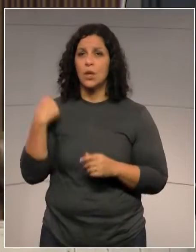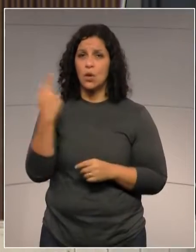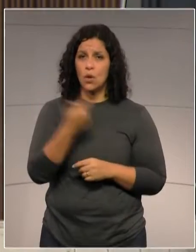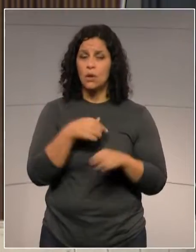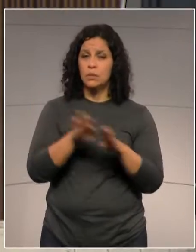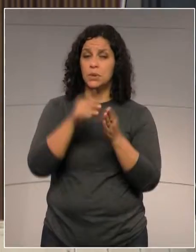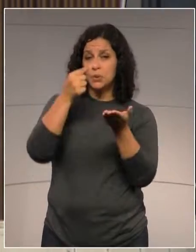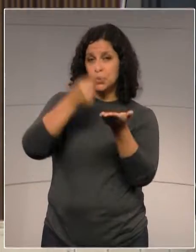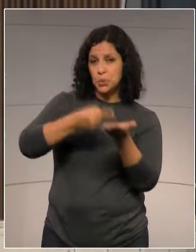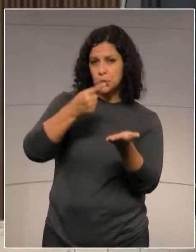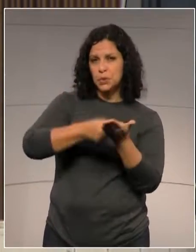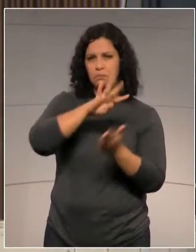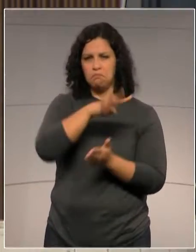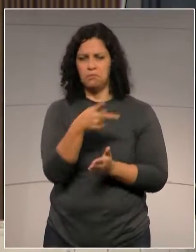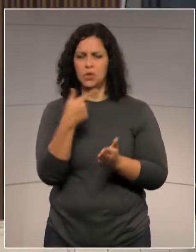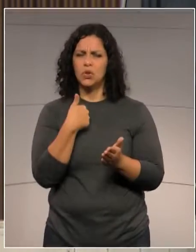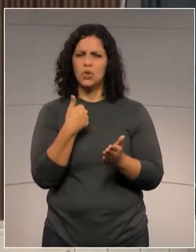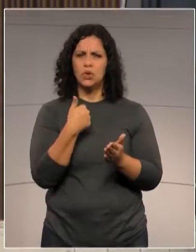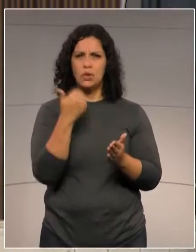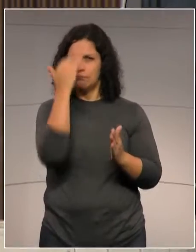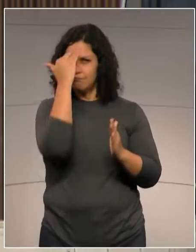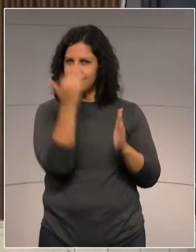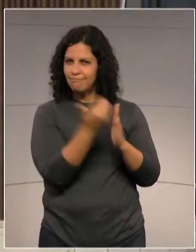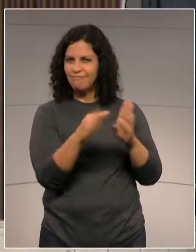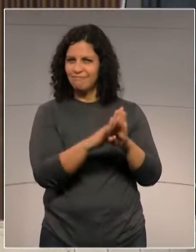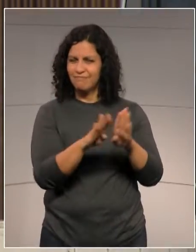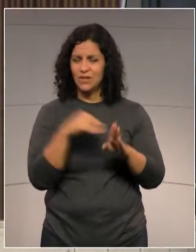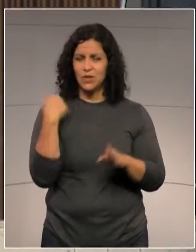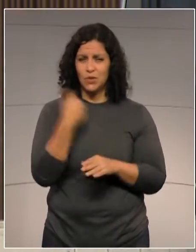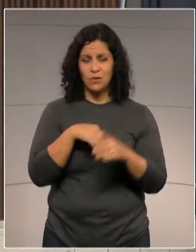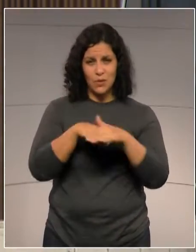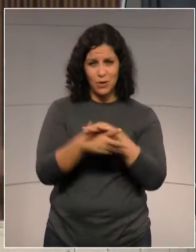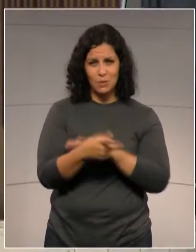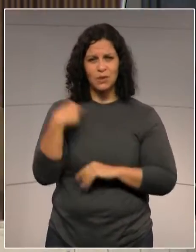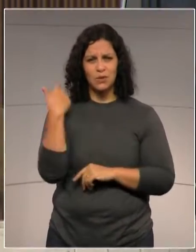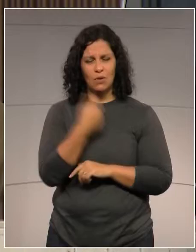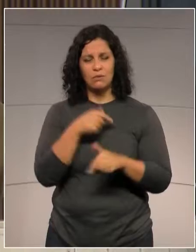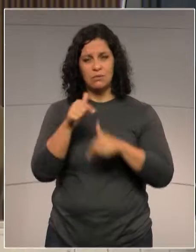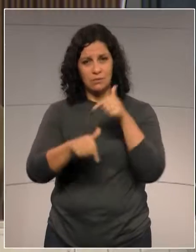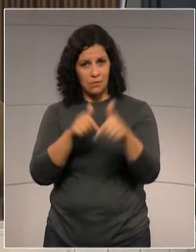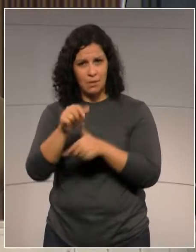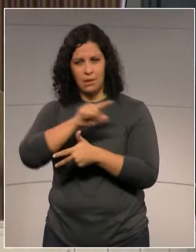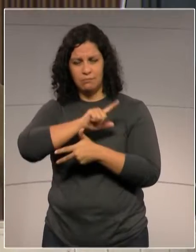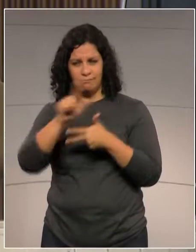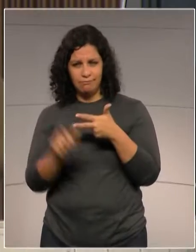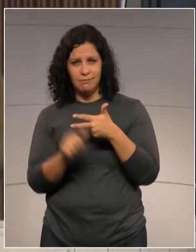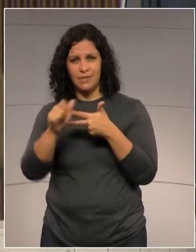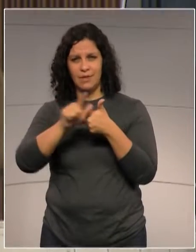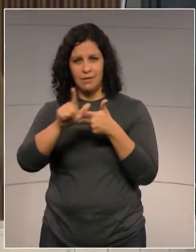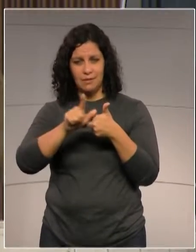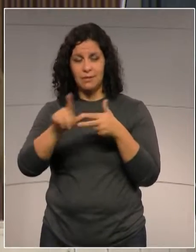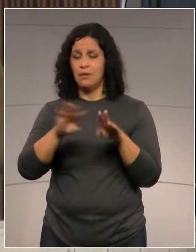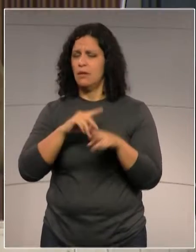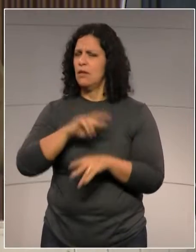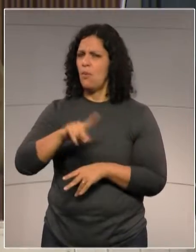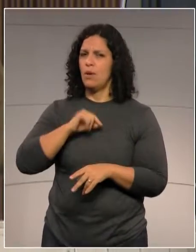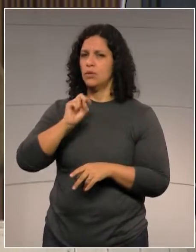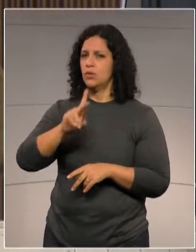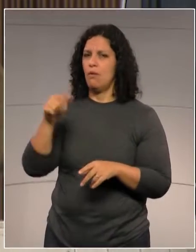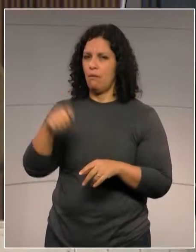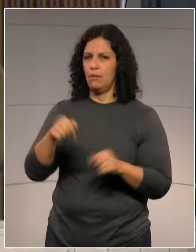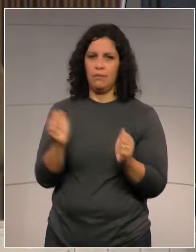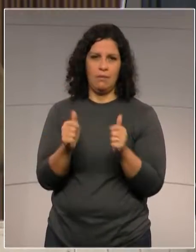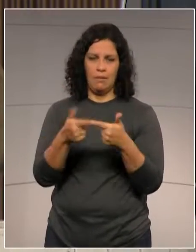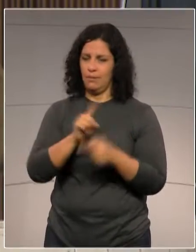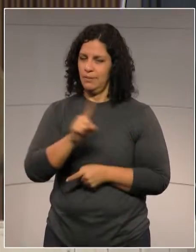agendas, como de costume, é o trabalho parlamentar, é o trabalho legislativo, não só dentro dessa Casa de Leis, mas